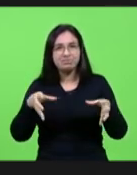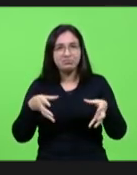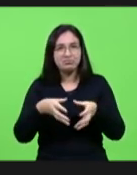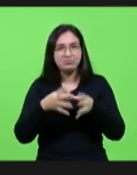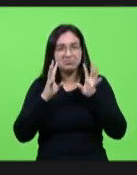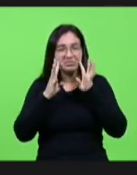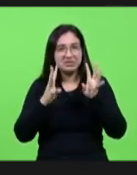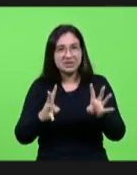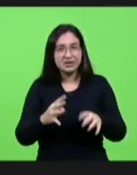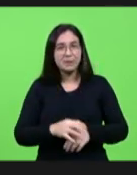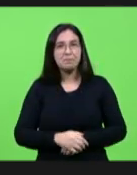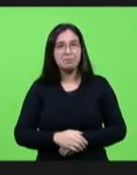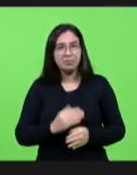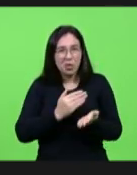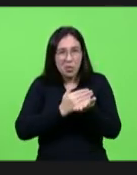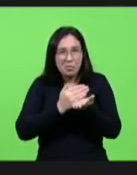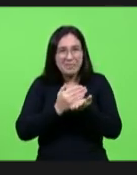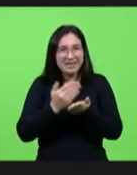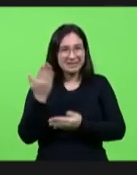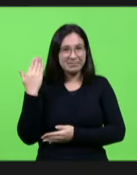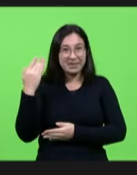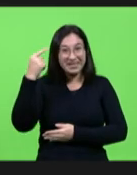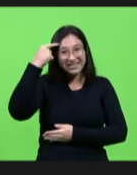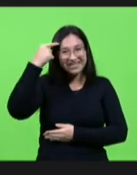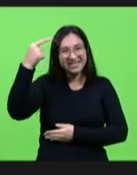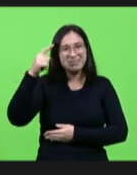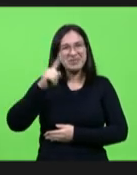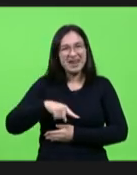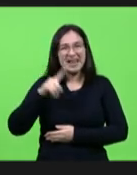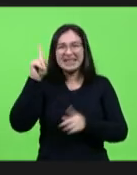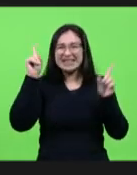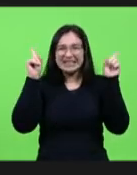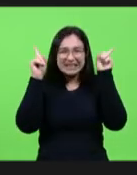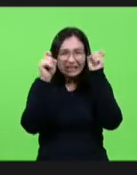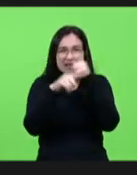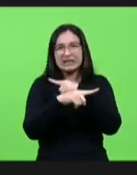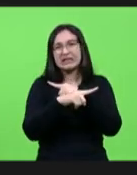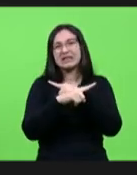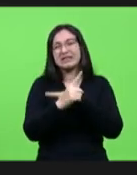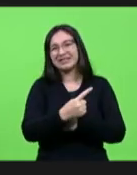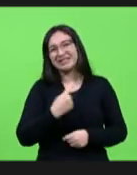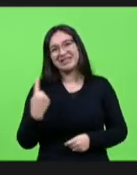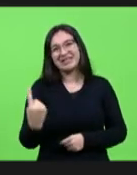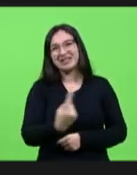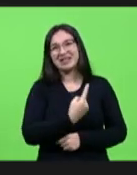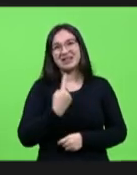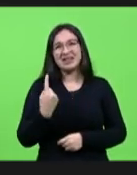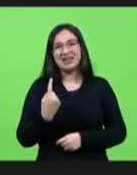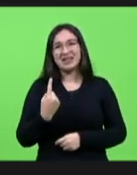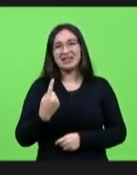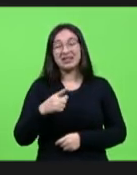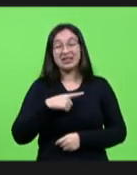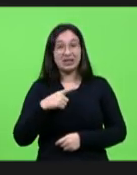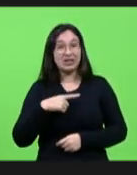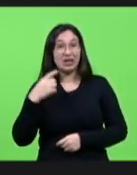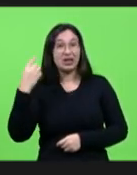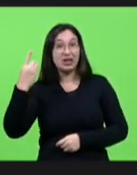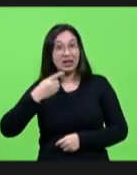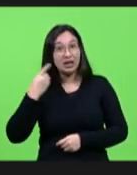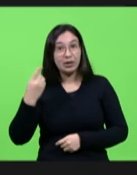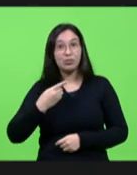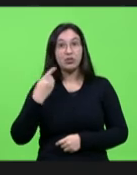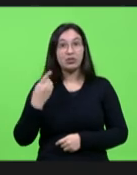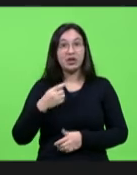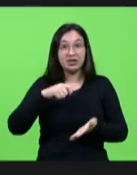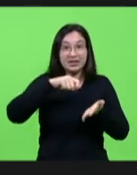início eu lembro que era muito difícil a gente ter deputados que